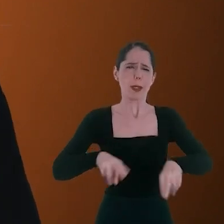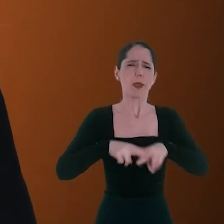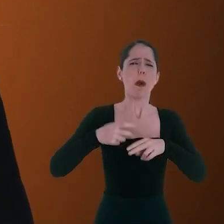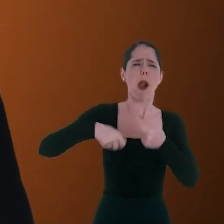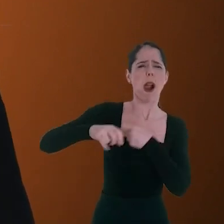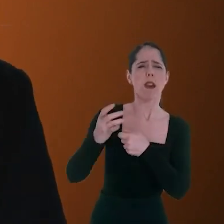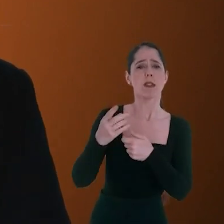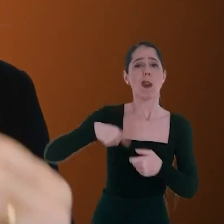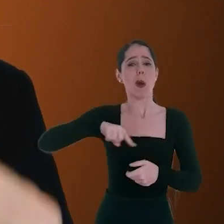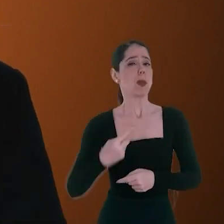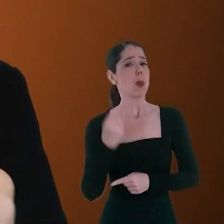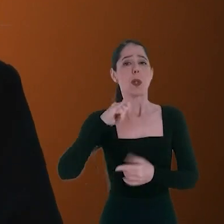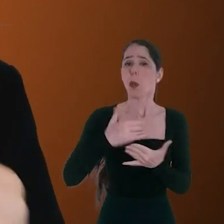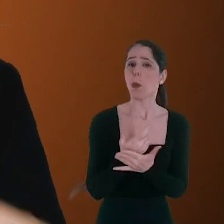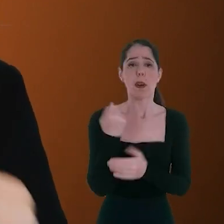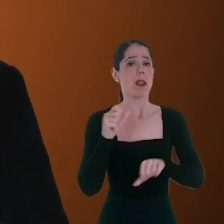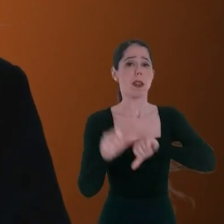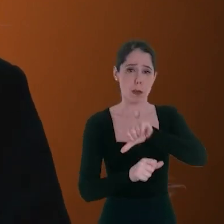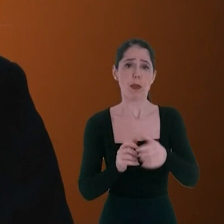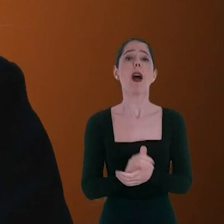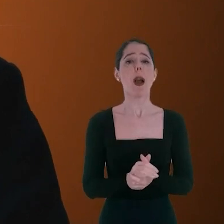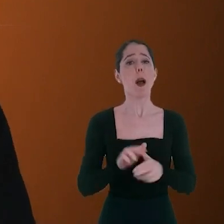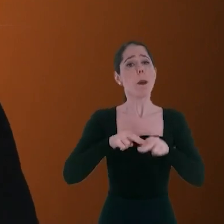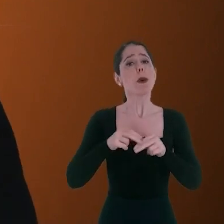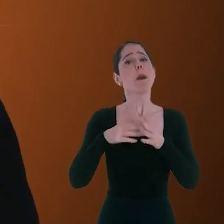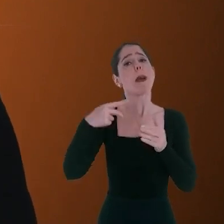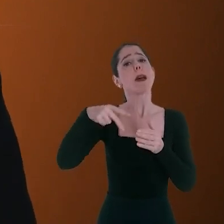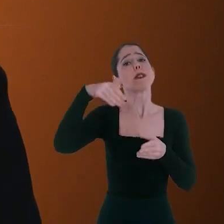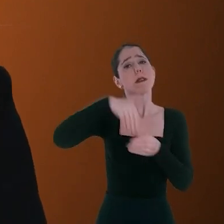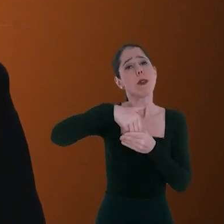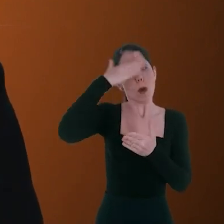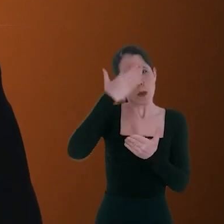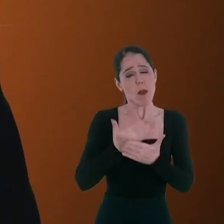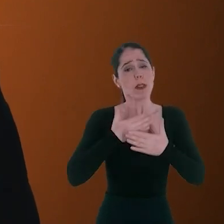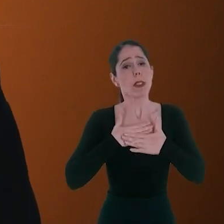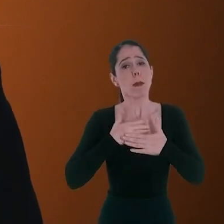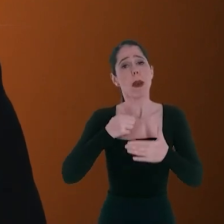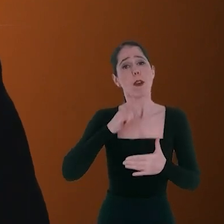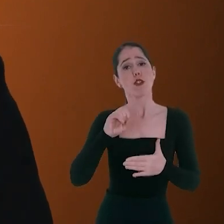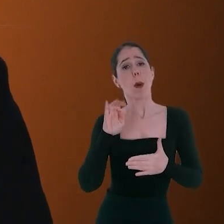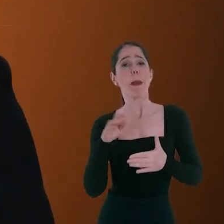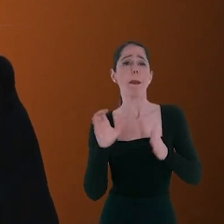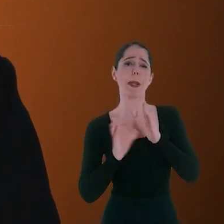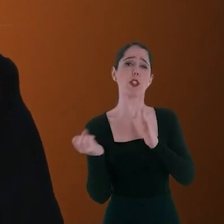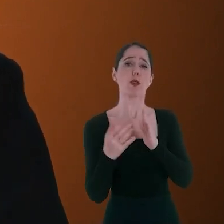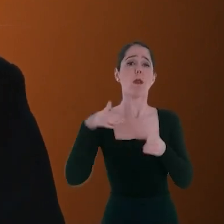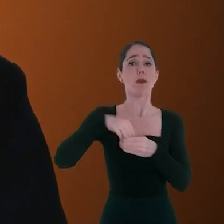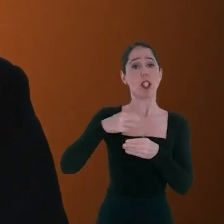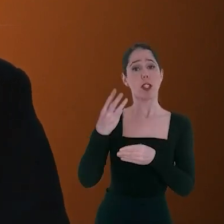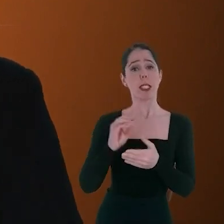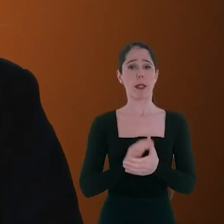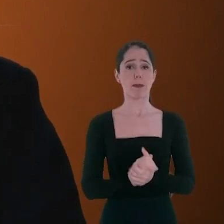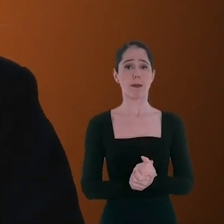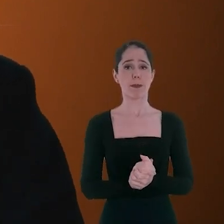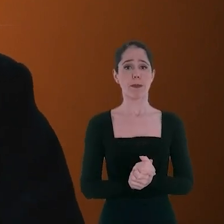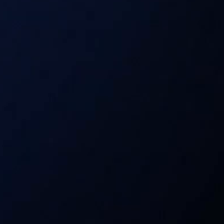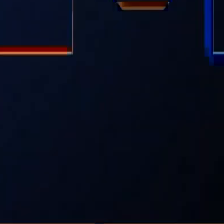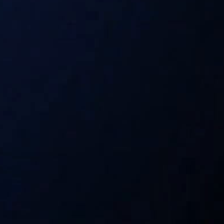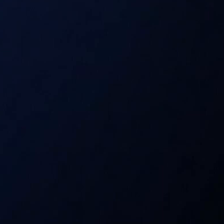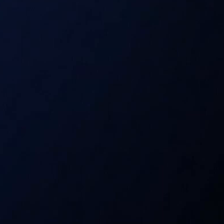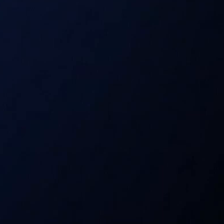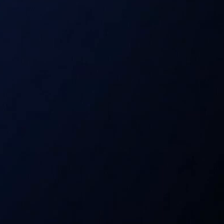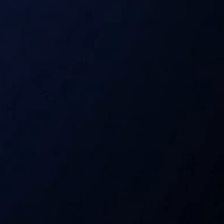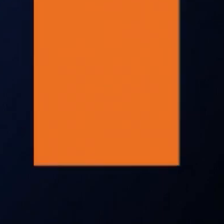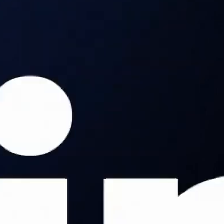reféns do narcotráfico Somos a única chance para o Rio Grande mudar Por isso te peço um voto de confiança Eu sou Ricardo Jobim do Partido Novo, vote 30